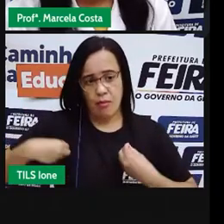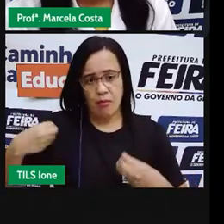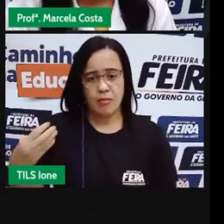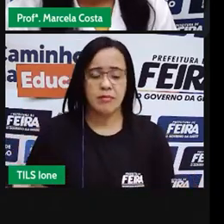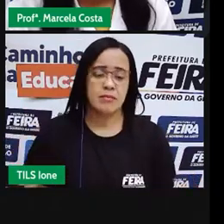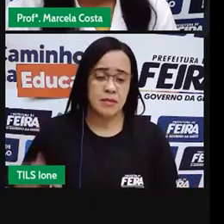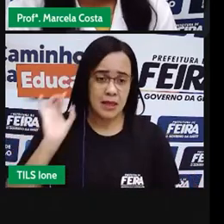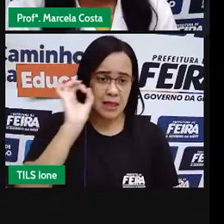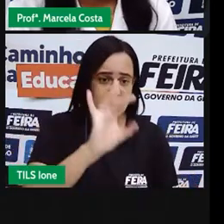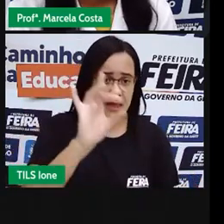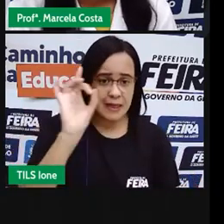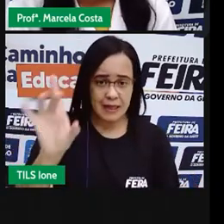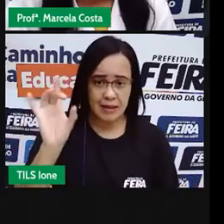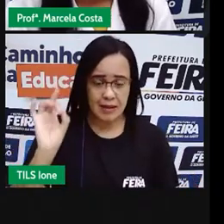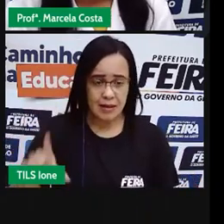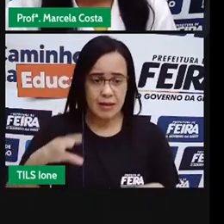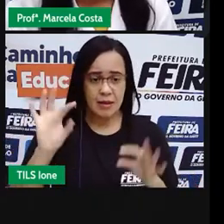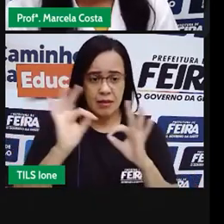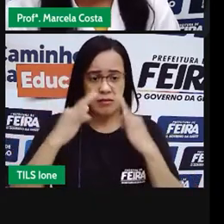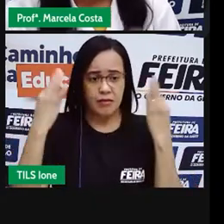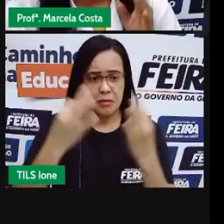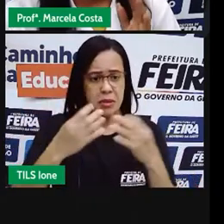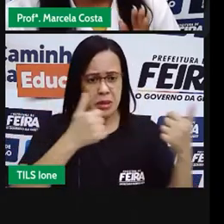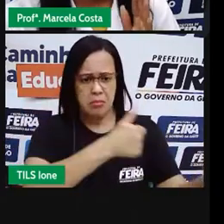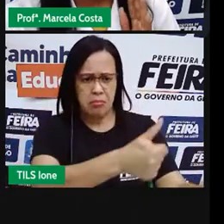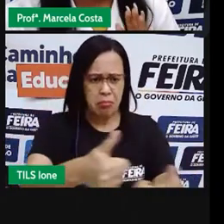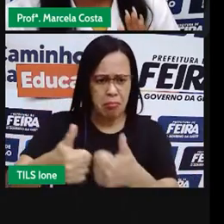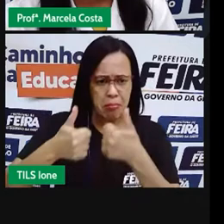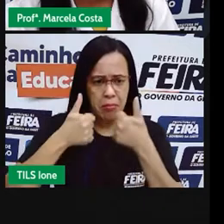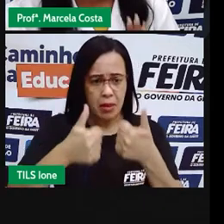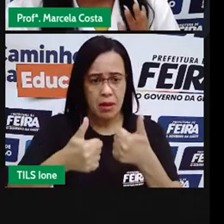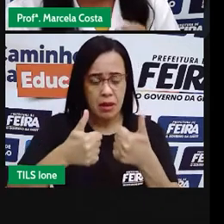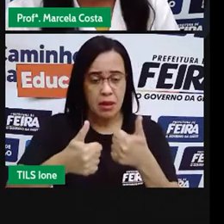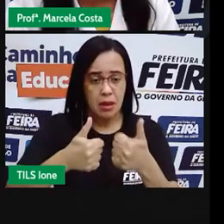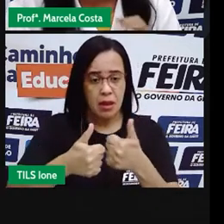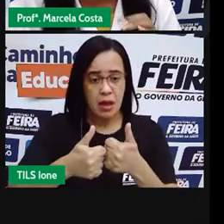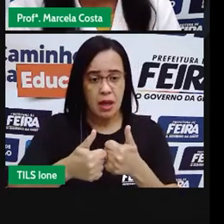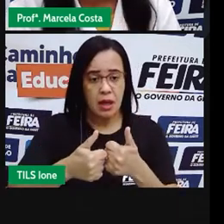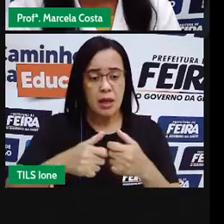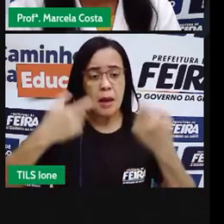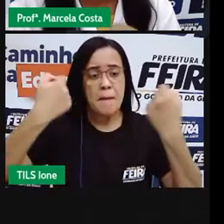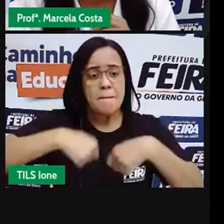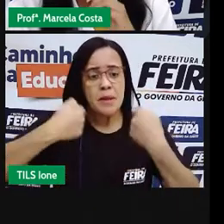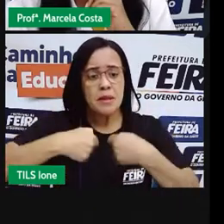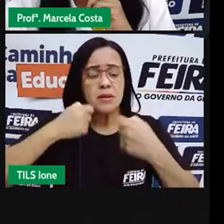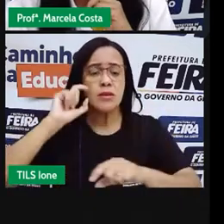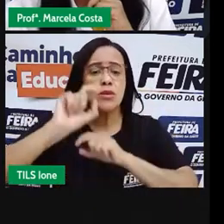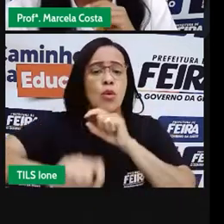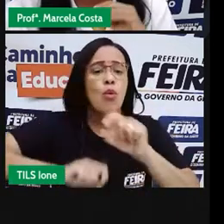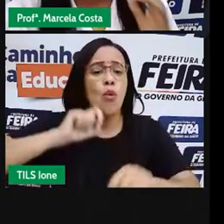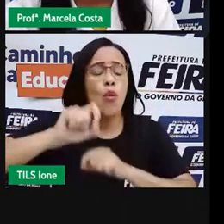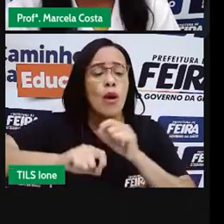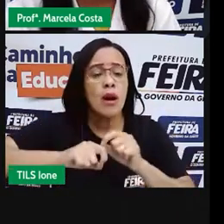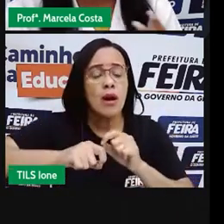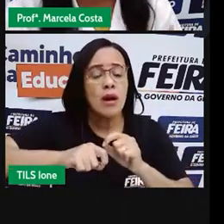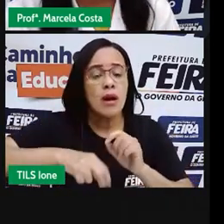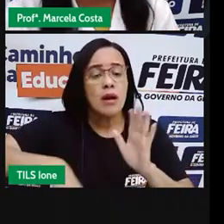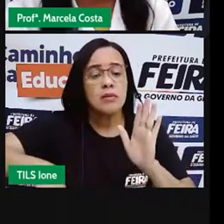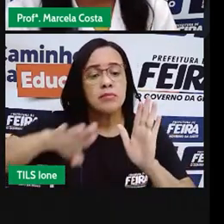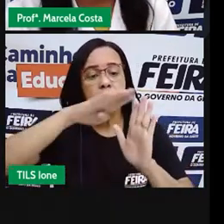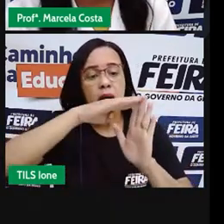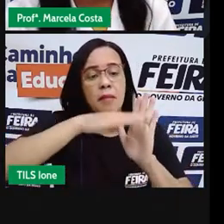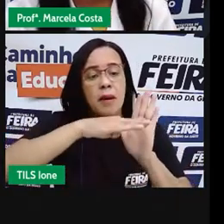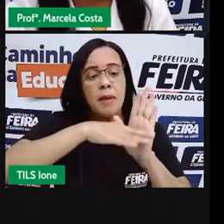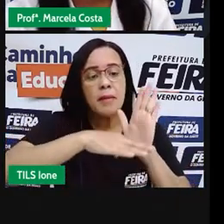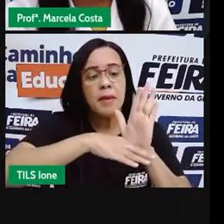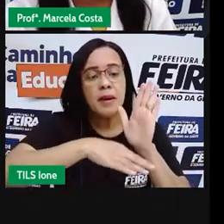família conviva bem. É estabelecido alguns pontos que devem ser